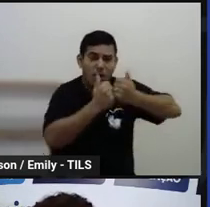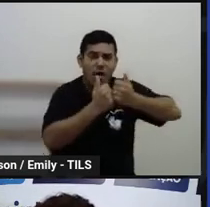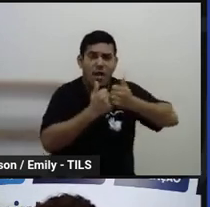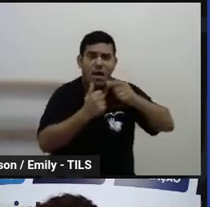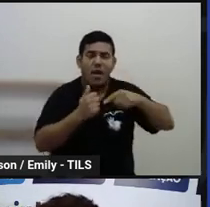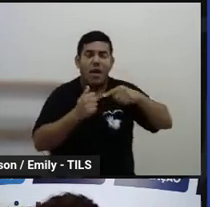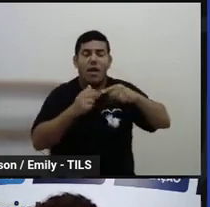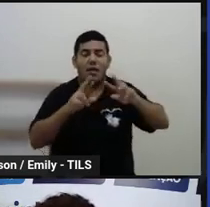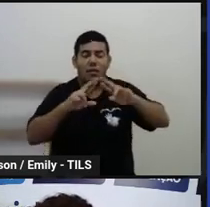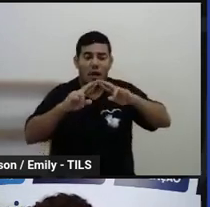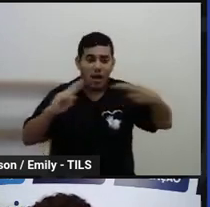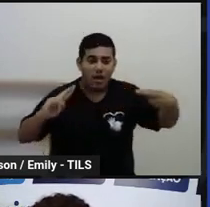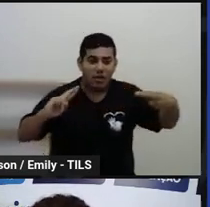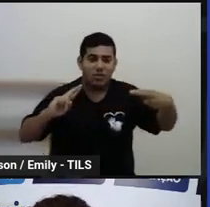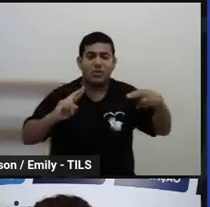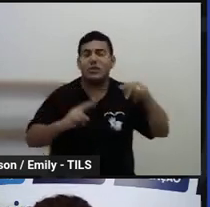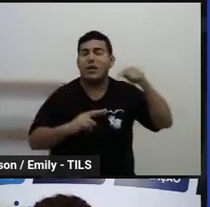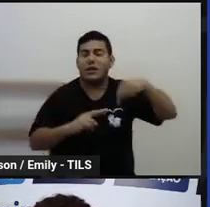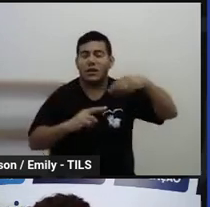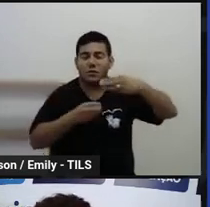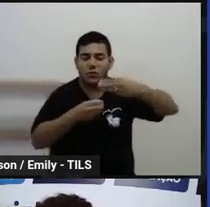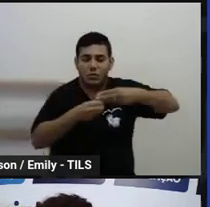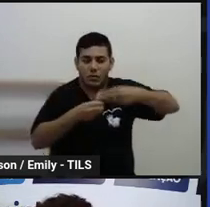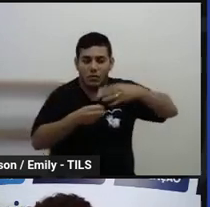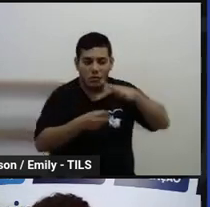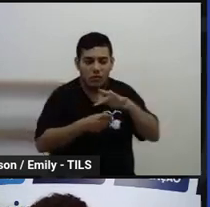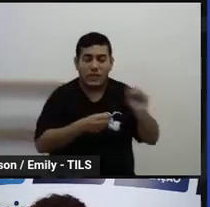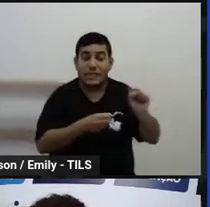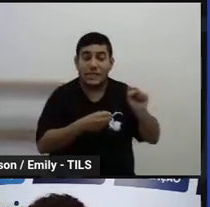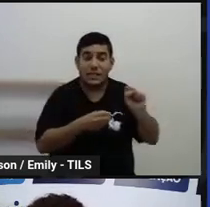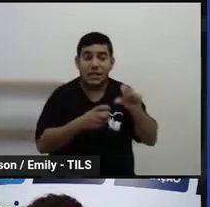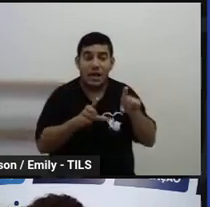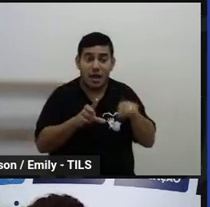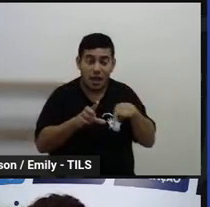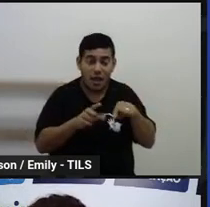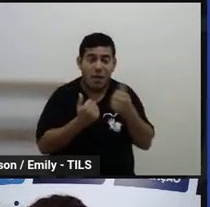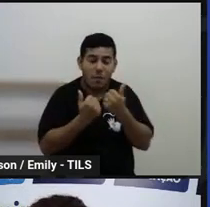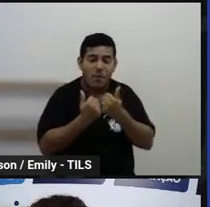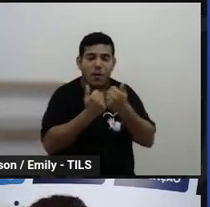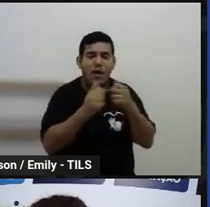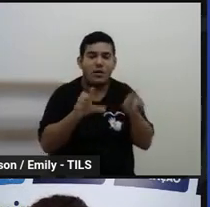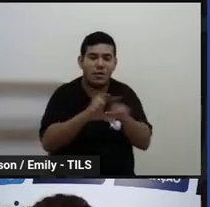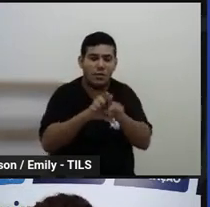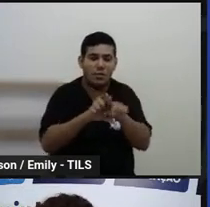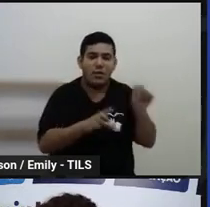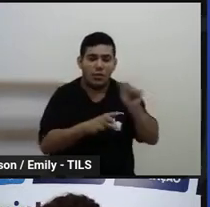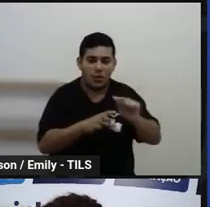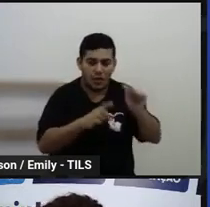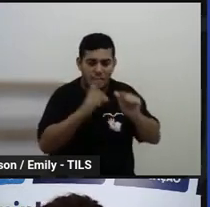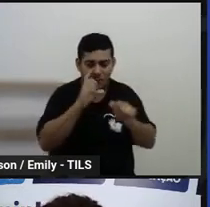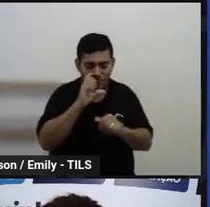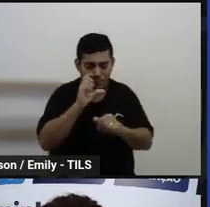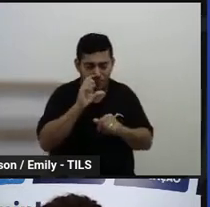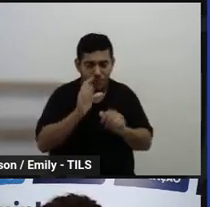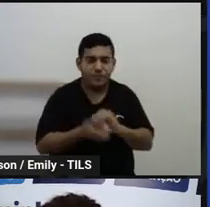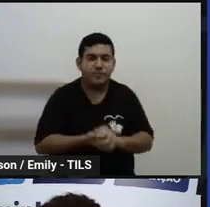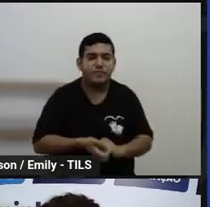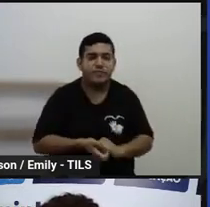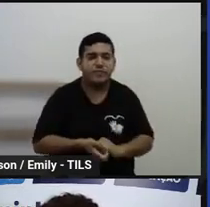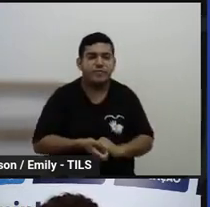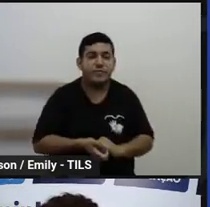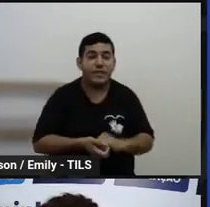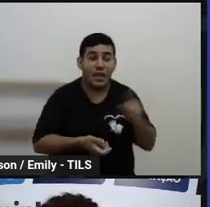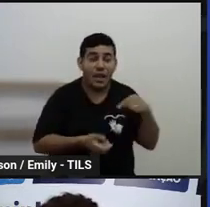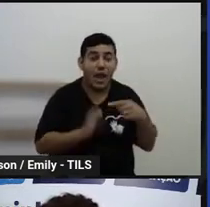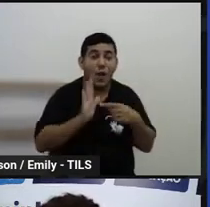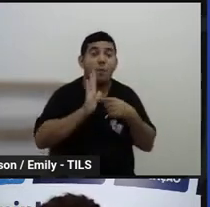Rede Municipal de Feira de Santana, mas que é apoiado por essa associação. E eu